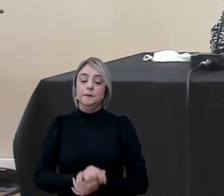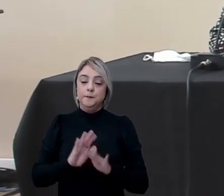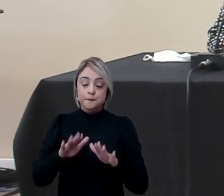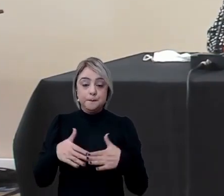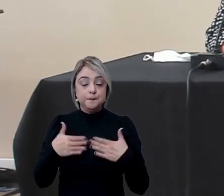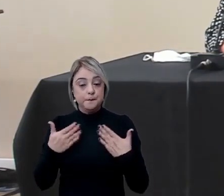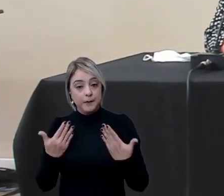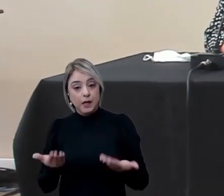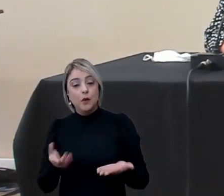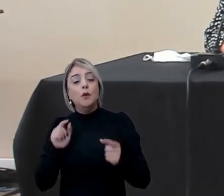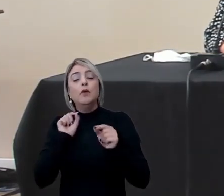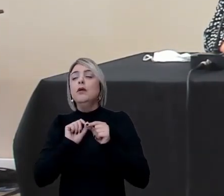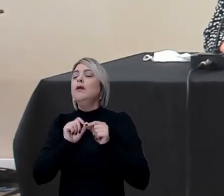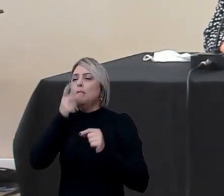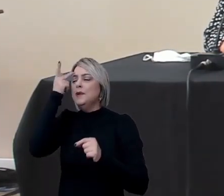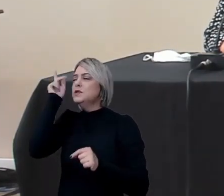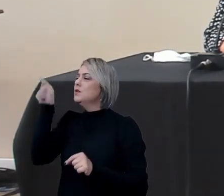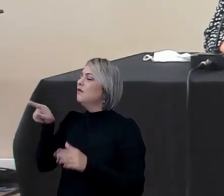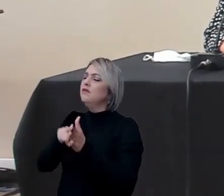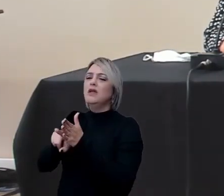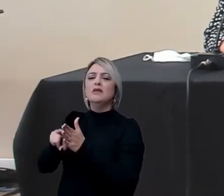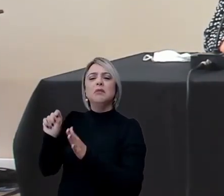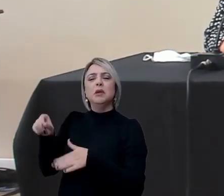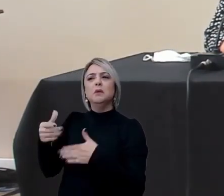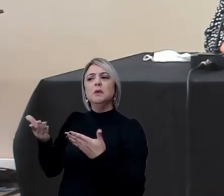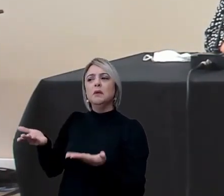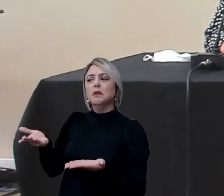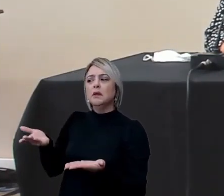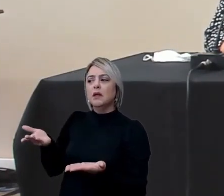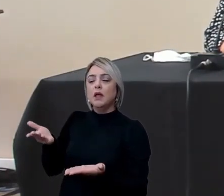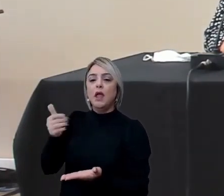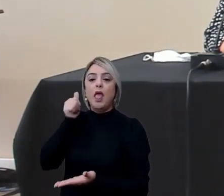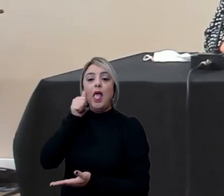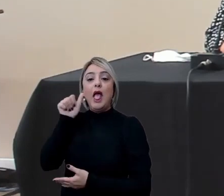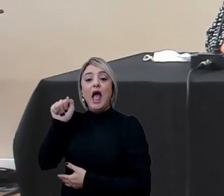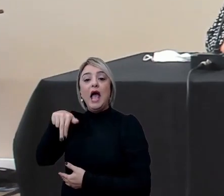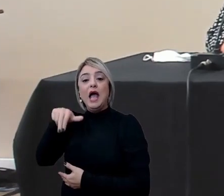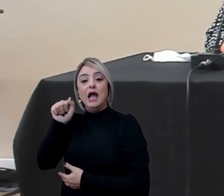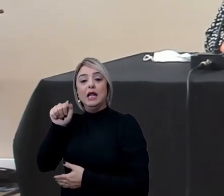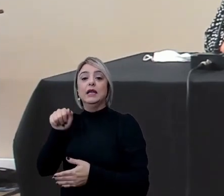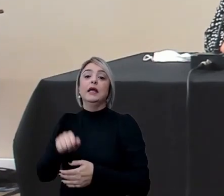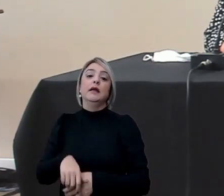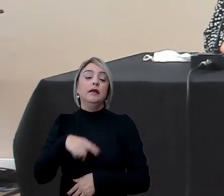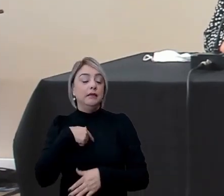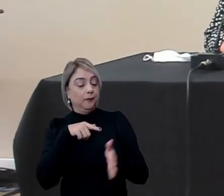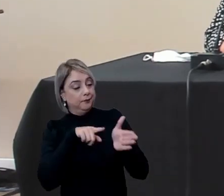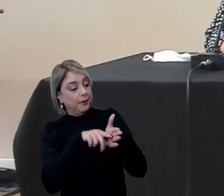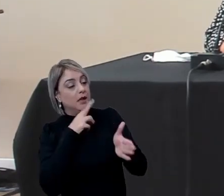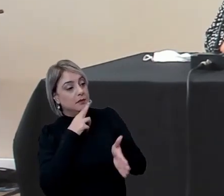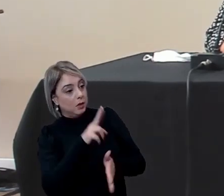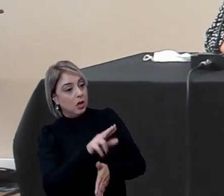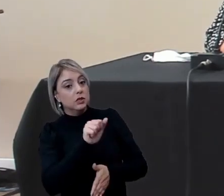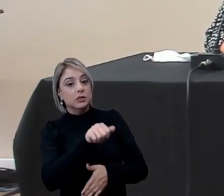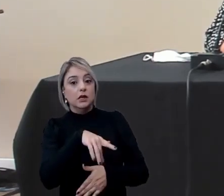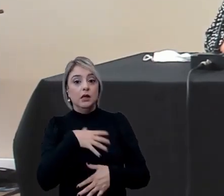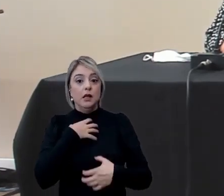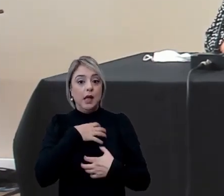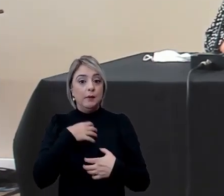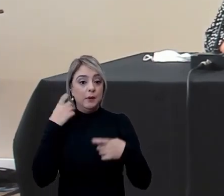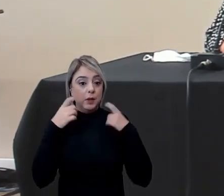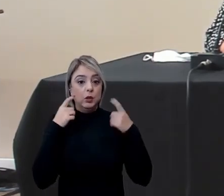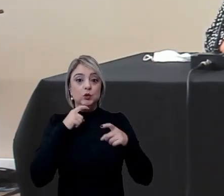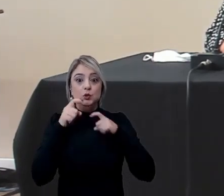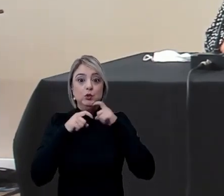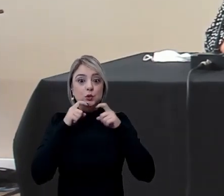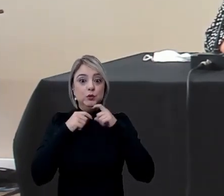alô quem fez a pergunta tem nome Ana Cláudia então Ana Cláudia eu sei que a sua deve ser a